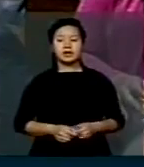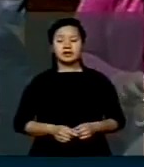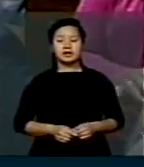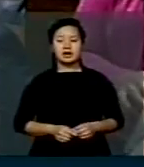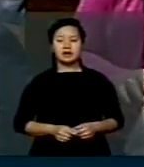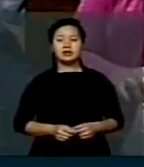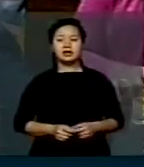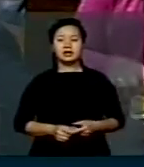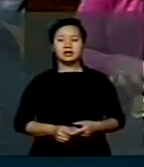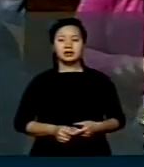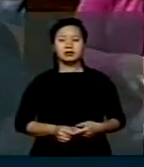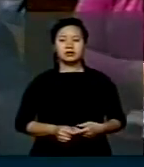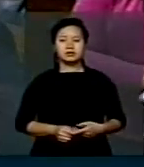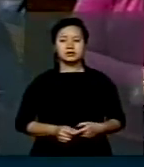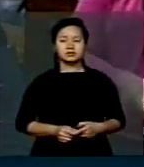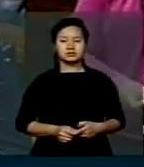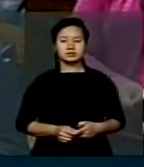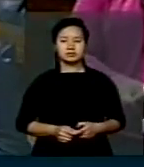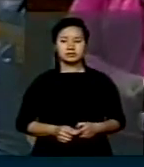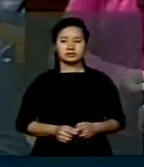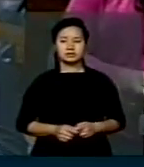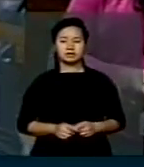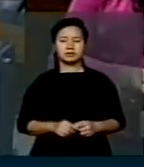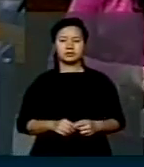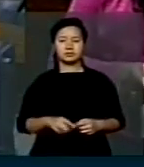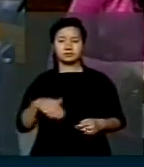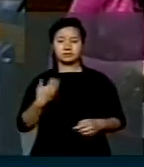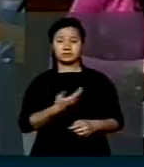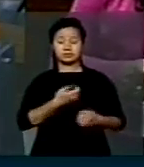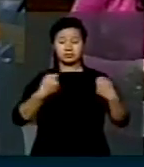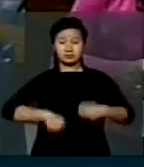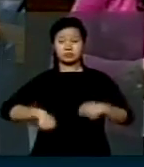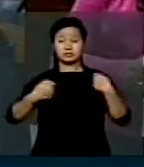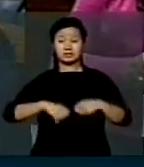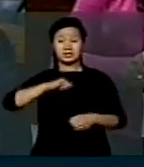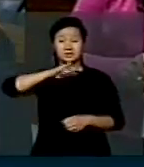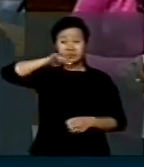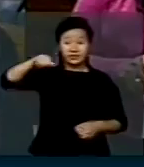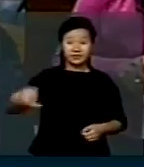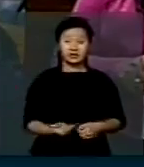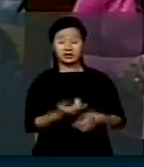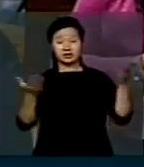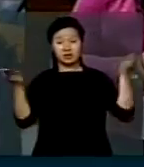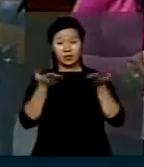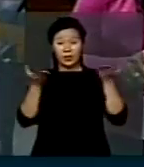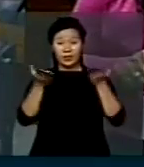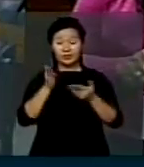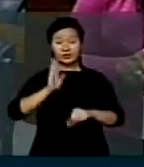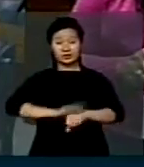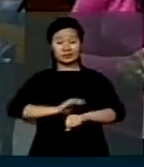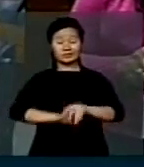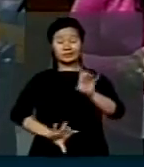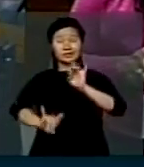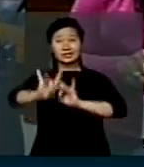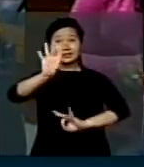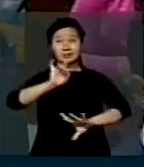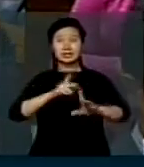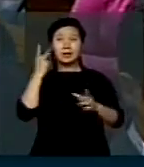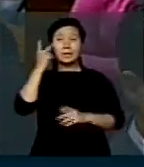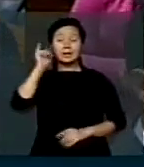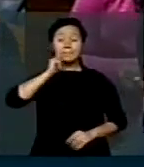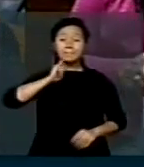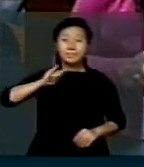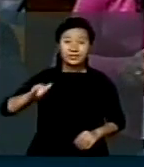essa tentativa foi frustrada. Mas nós devemos aproveitar o momento em que nós vivemos hoje. O prefeito Fernando